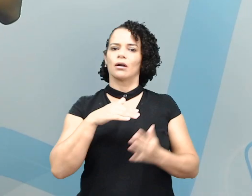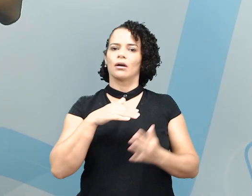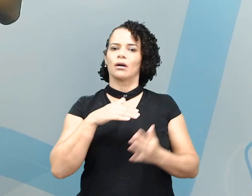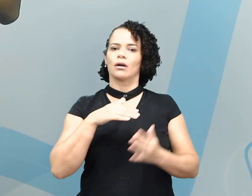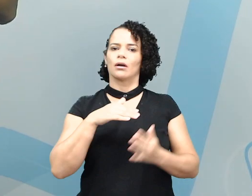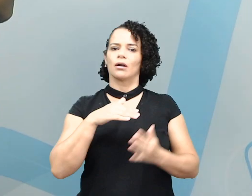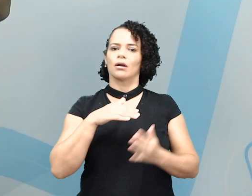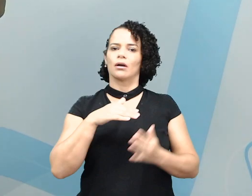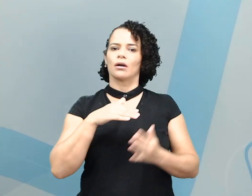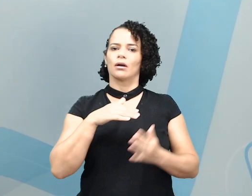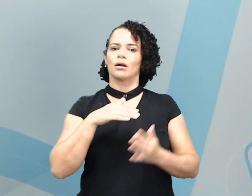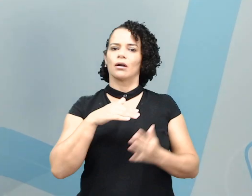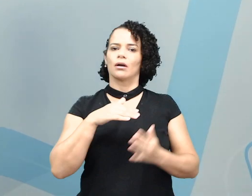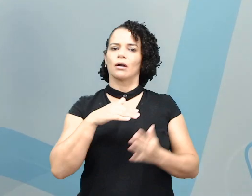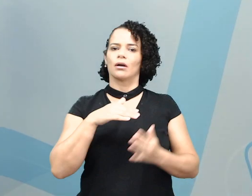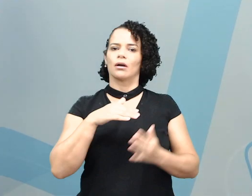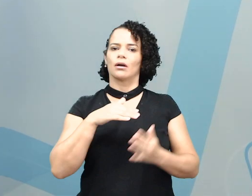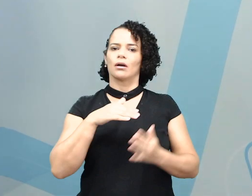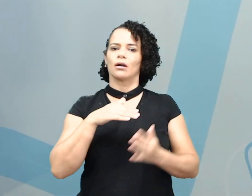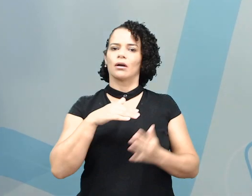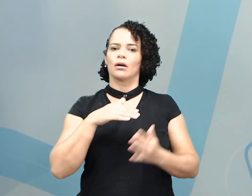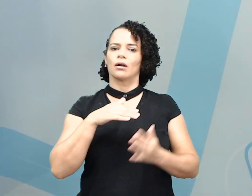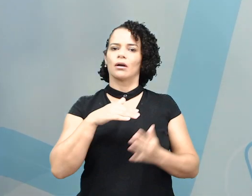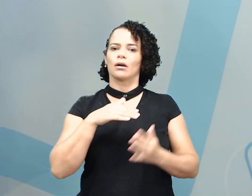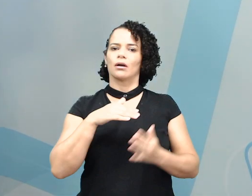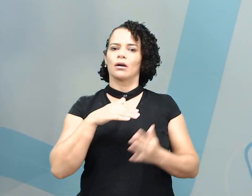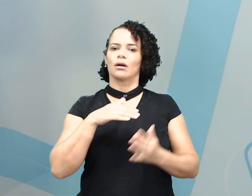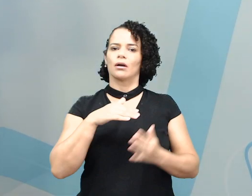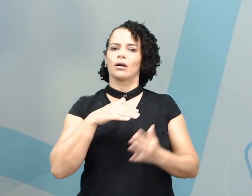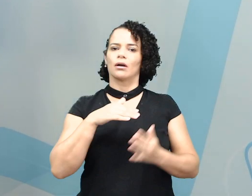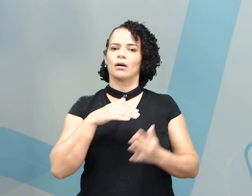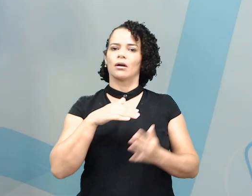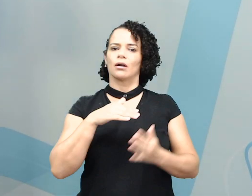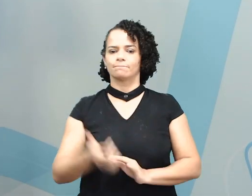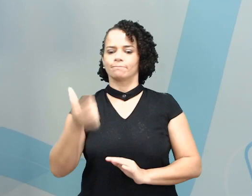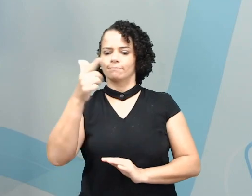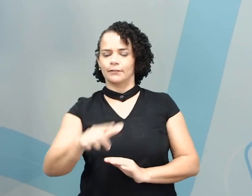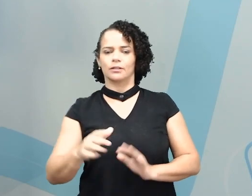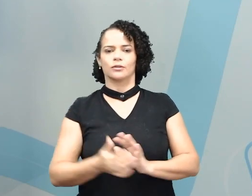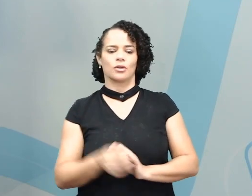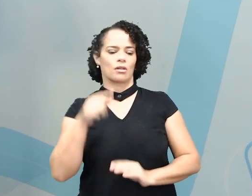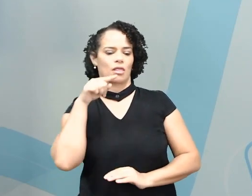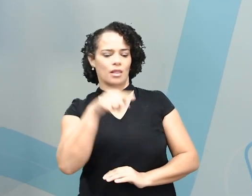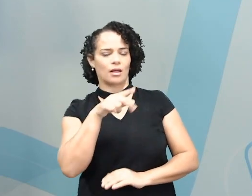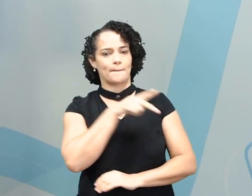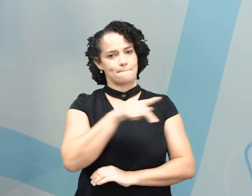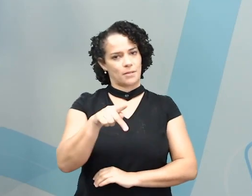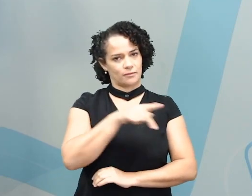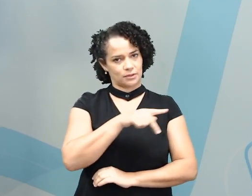She is a teacher. Repitam comigo. She is a teacher.